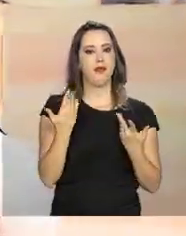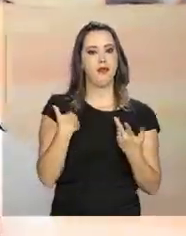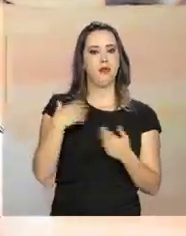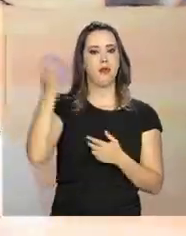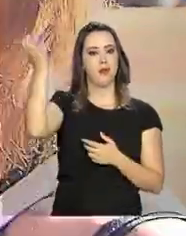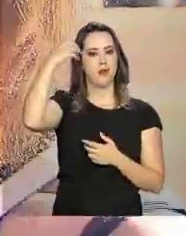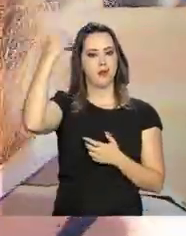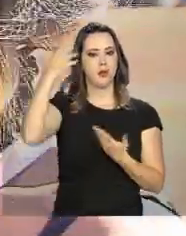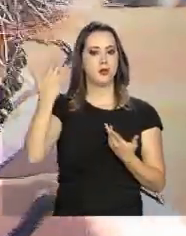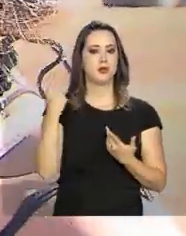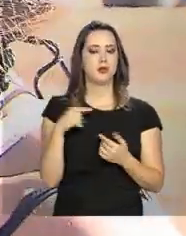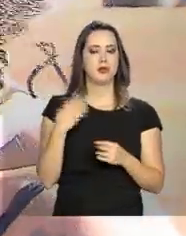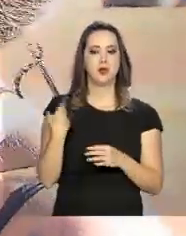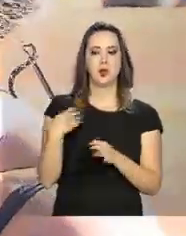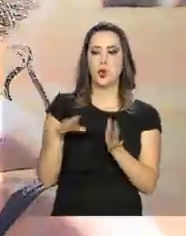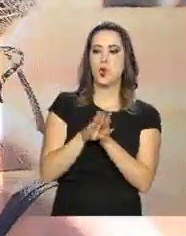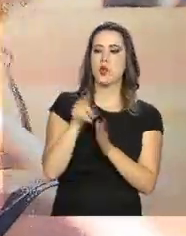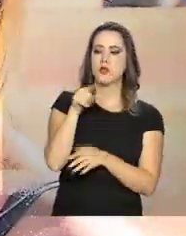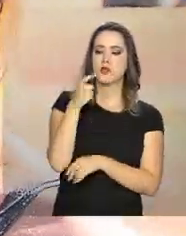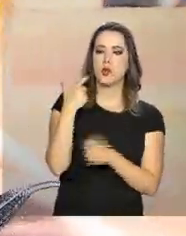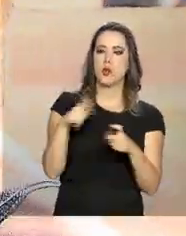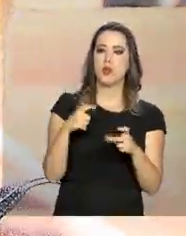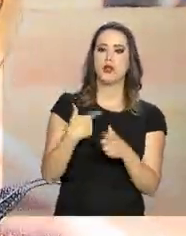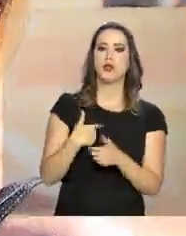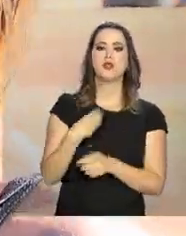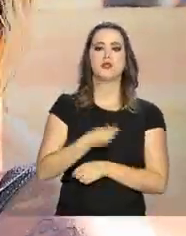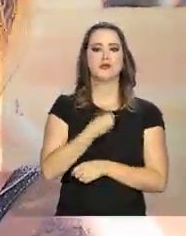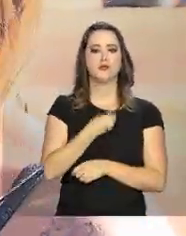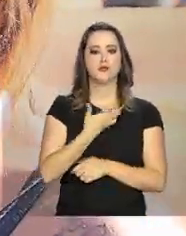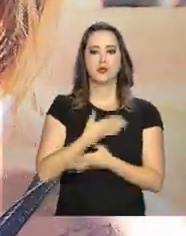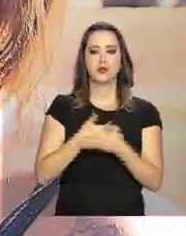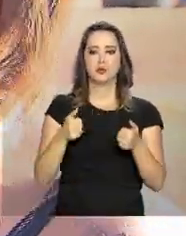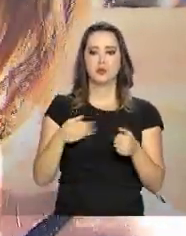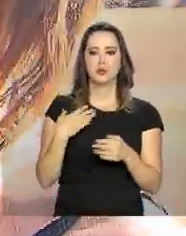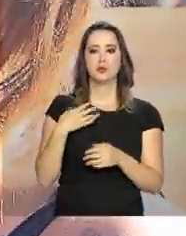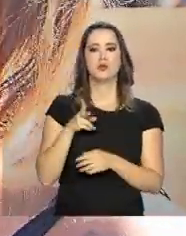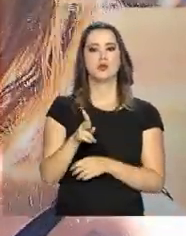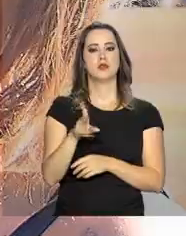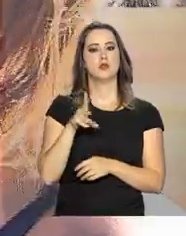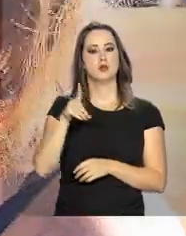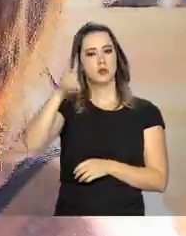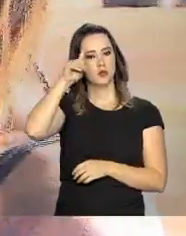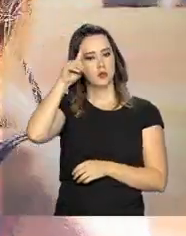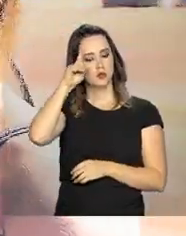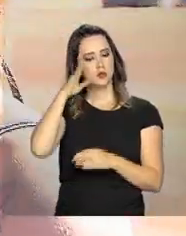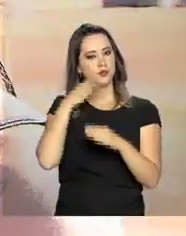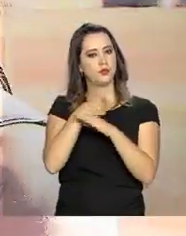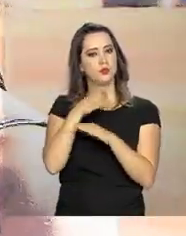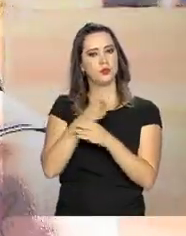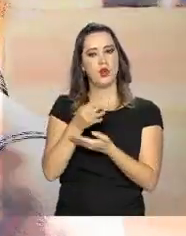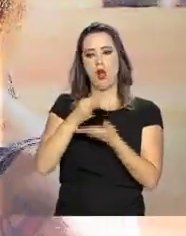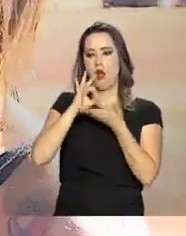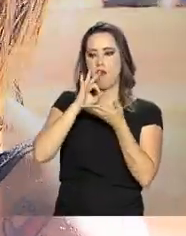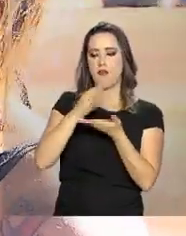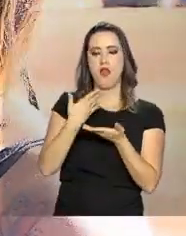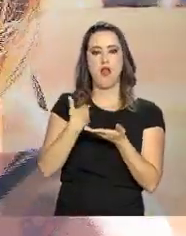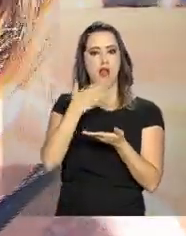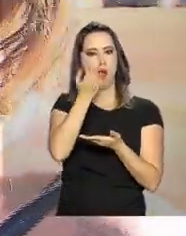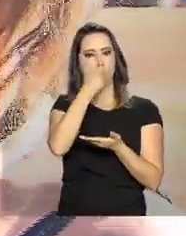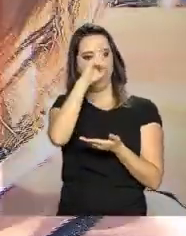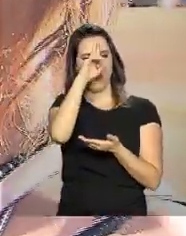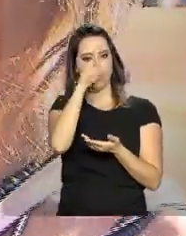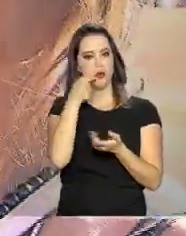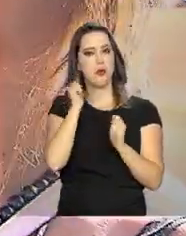tomar banho. Aí que eu conheci o Centro Pop, eu comecei a vir todo dia, de segunda a sexta. Aí eles dão café, almoço.